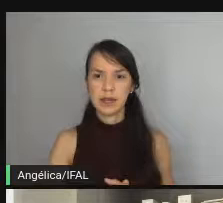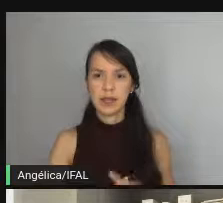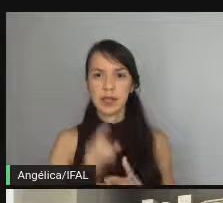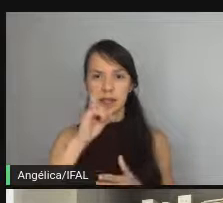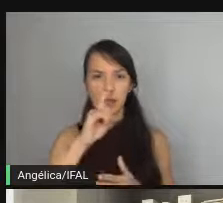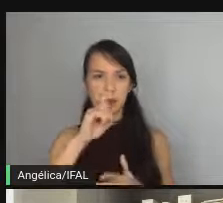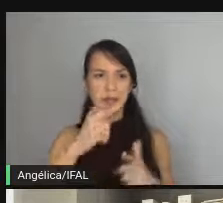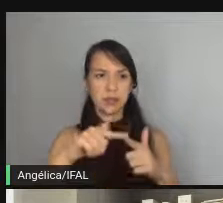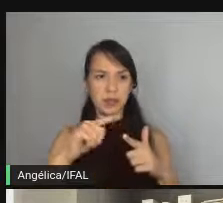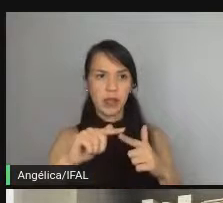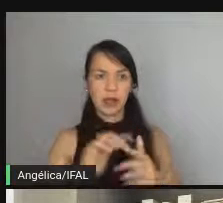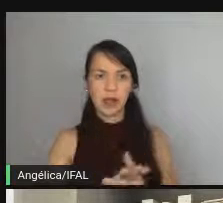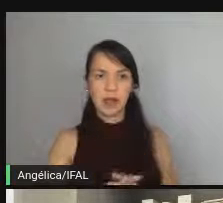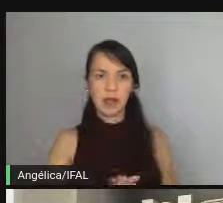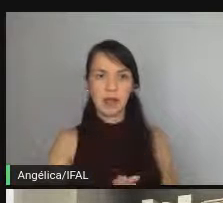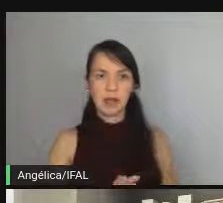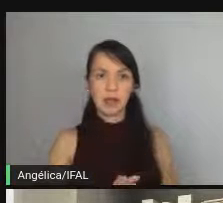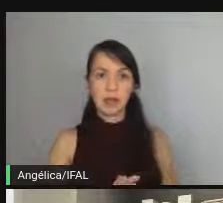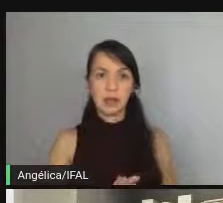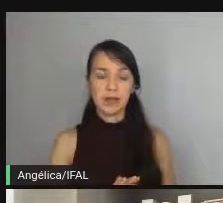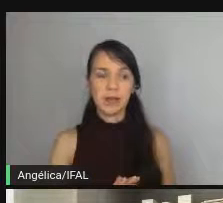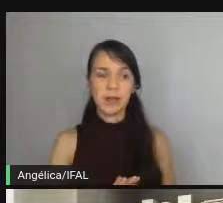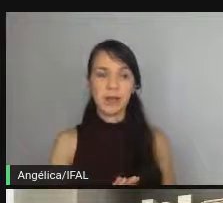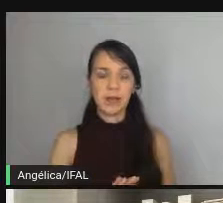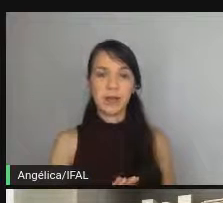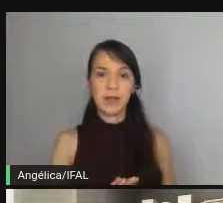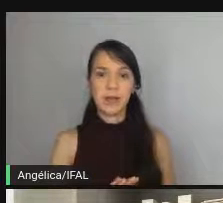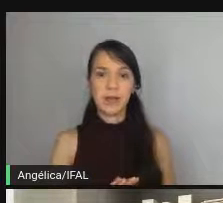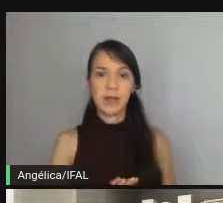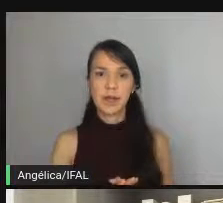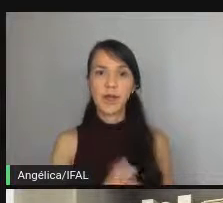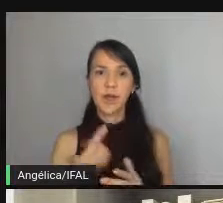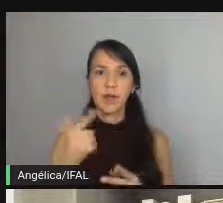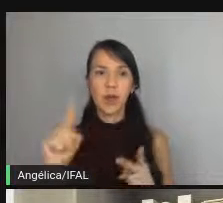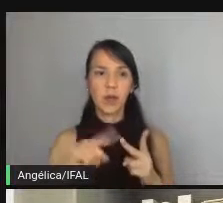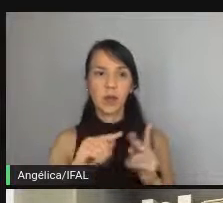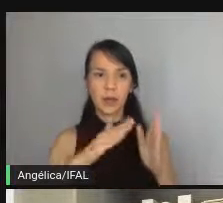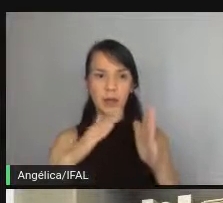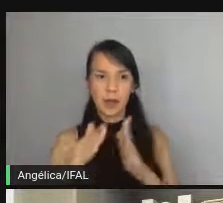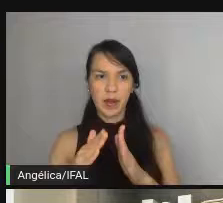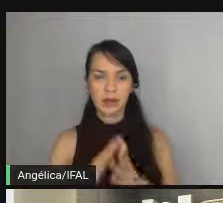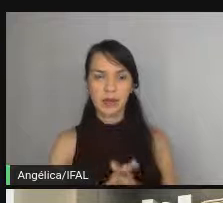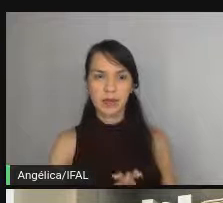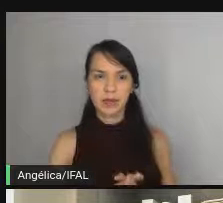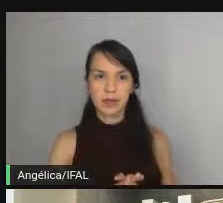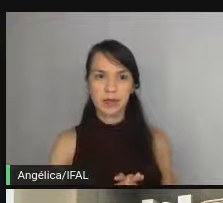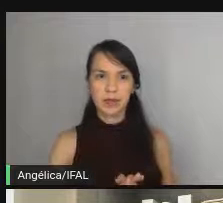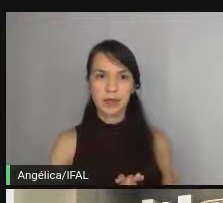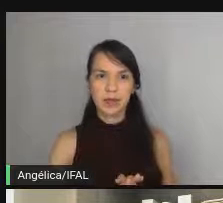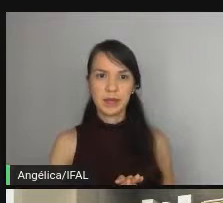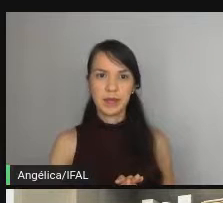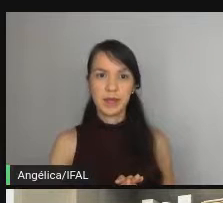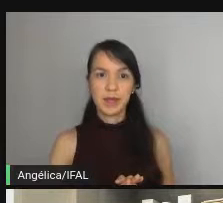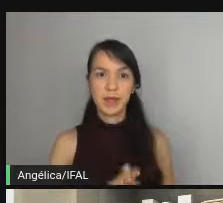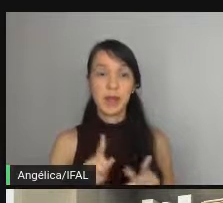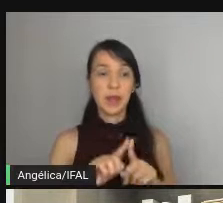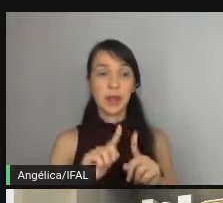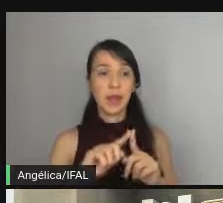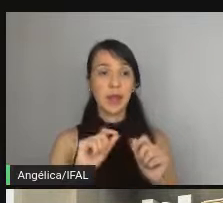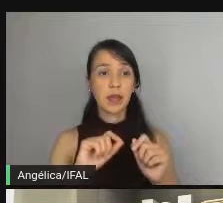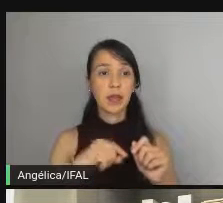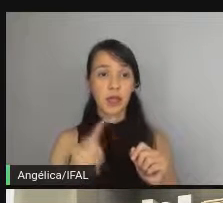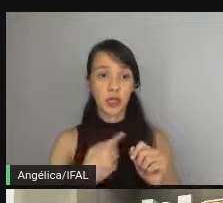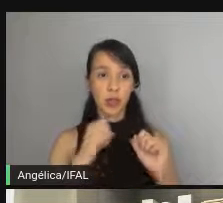já é então rodamos bem steps né qual é o próximo passo uma coisa uma que a gente pode fazer